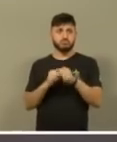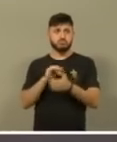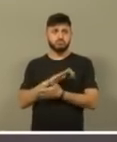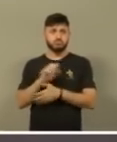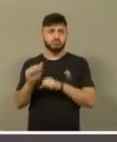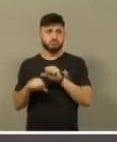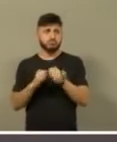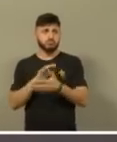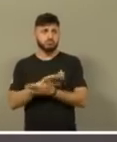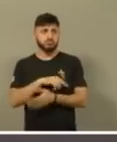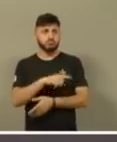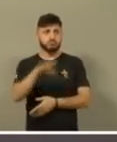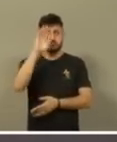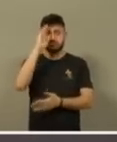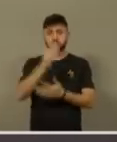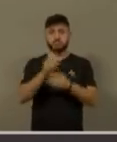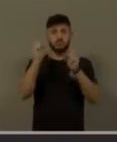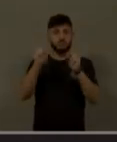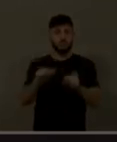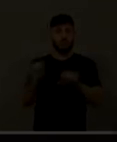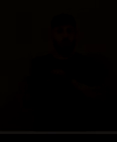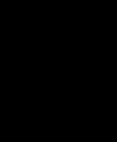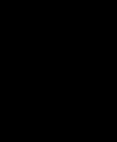você pode acreditar, que vão mudando,